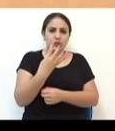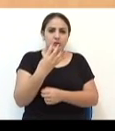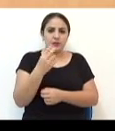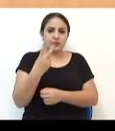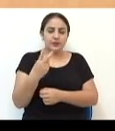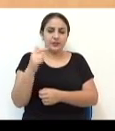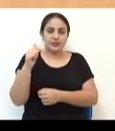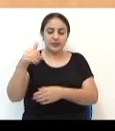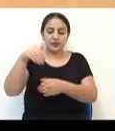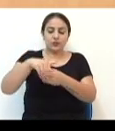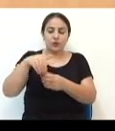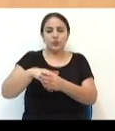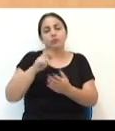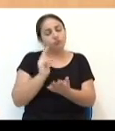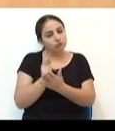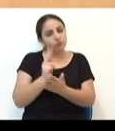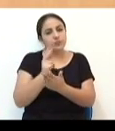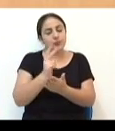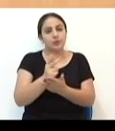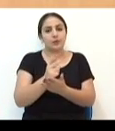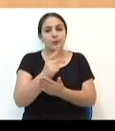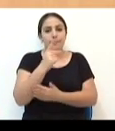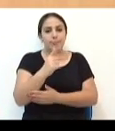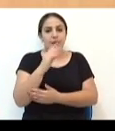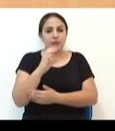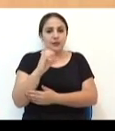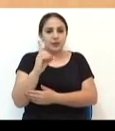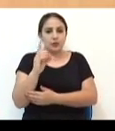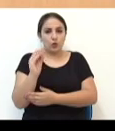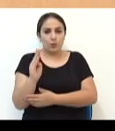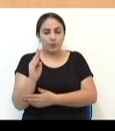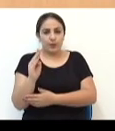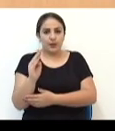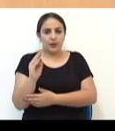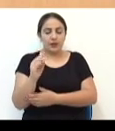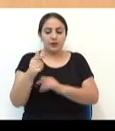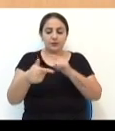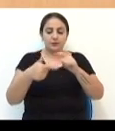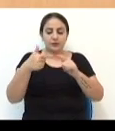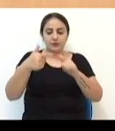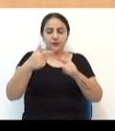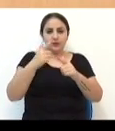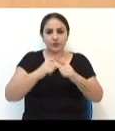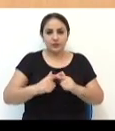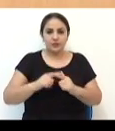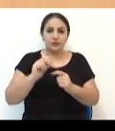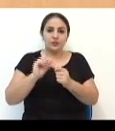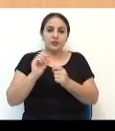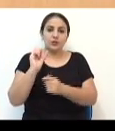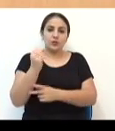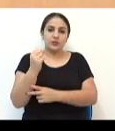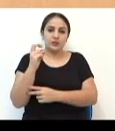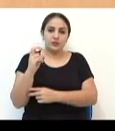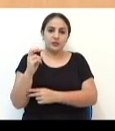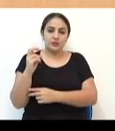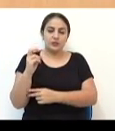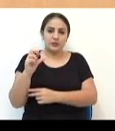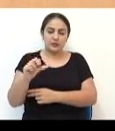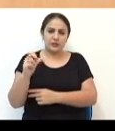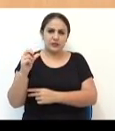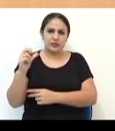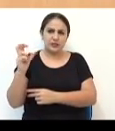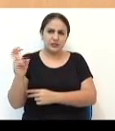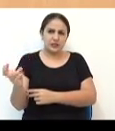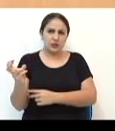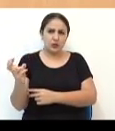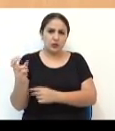votos. E aí, continuei no PCdoB, na segunda eleição fiz 865, onde fiquei de primeiro suplente.